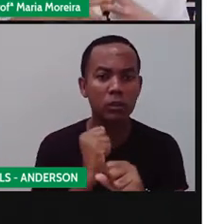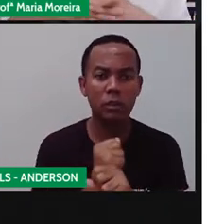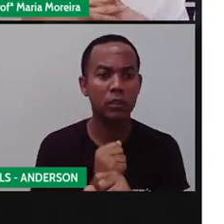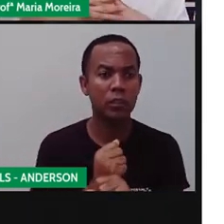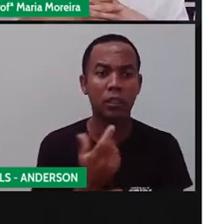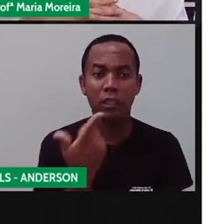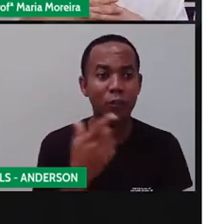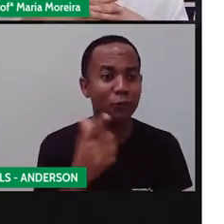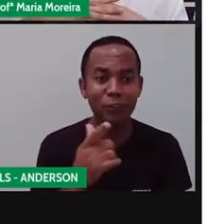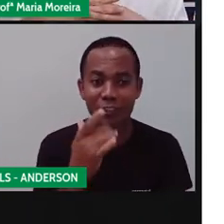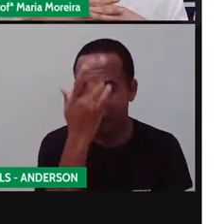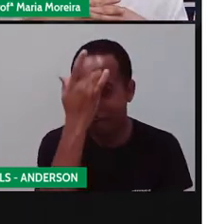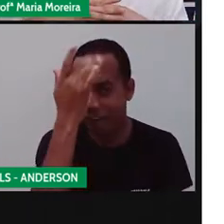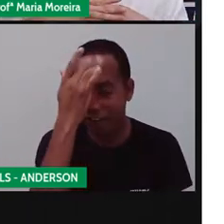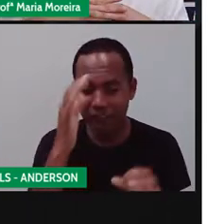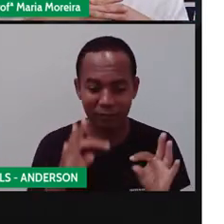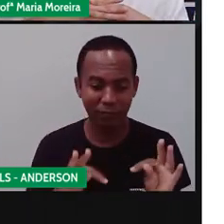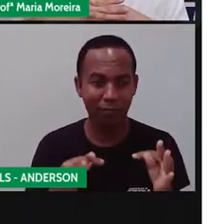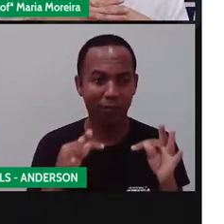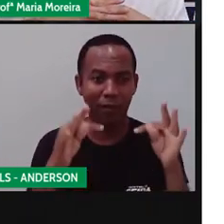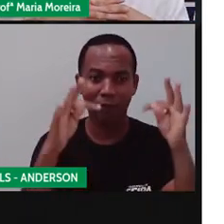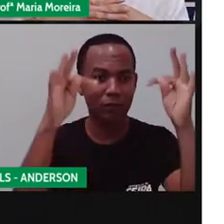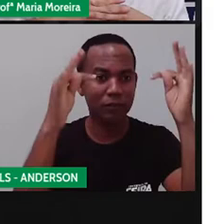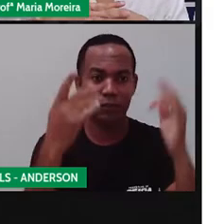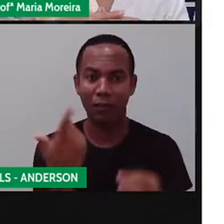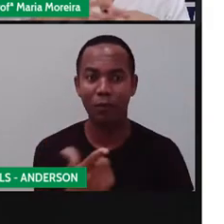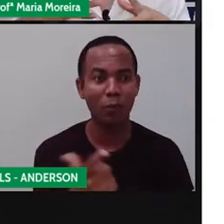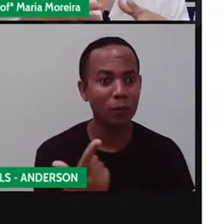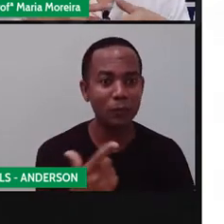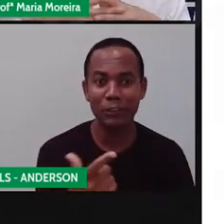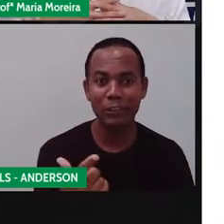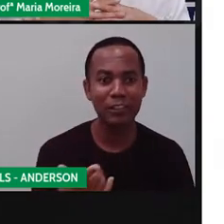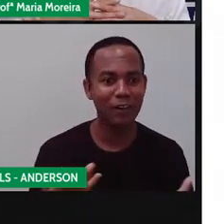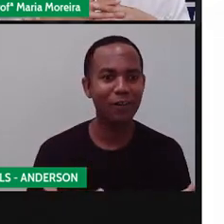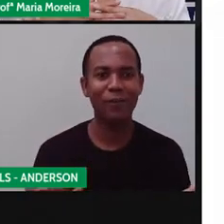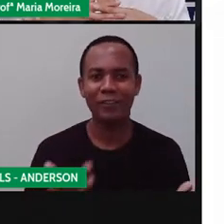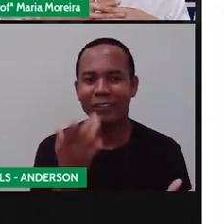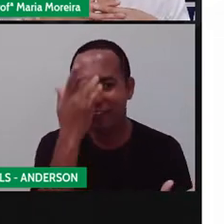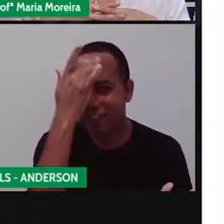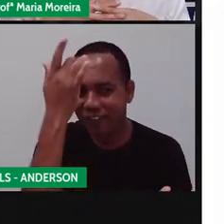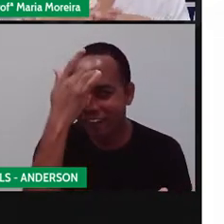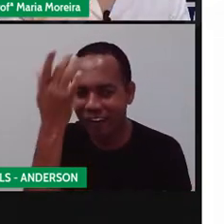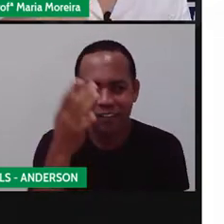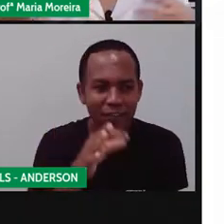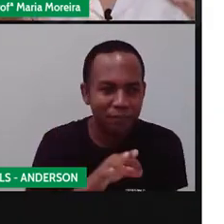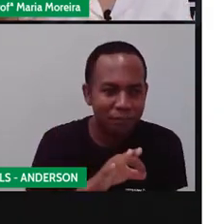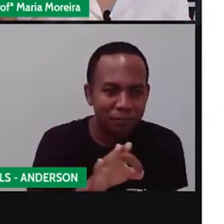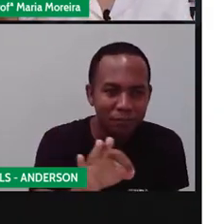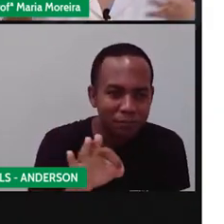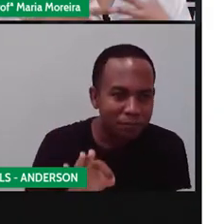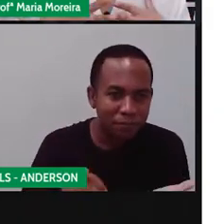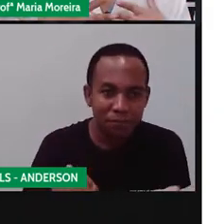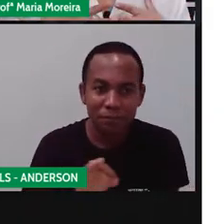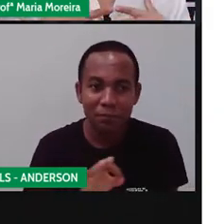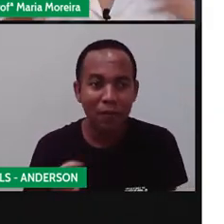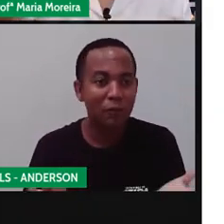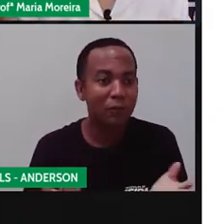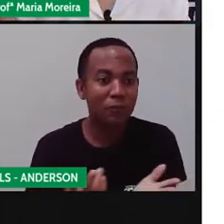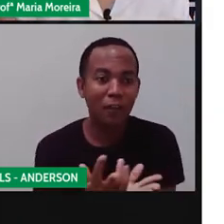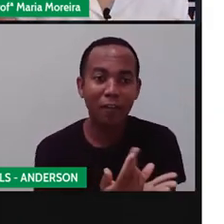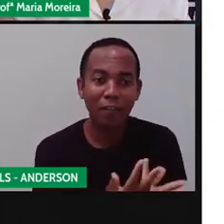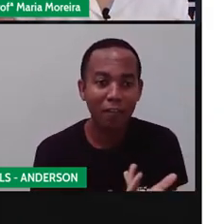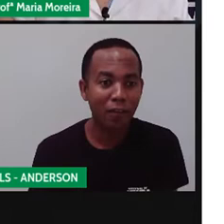tecnologia que a gente tem hoje. Anderson, imagine só que hoje as pessoas constroem prédios que caem. E os egípcios construíram aí